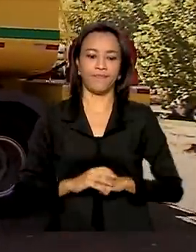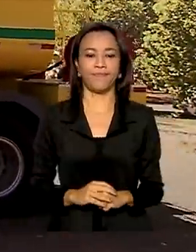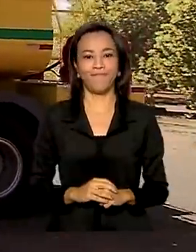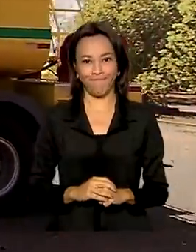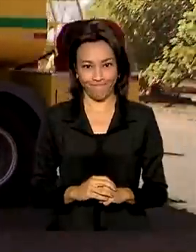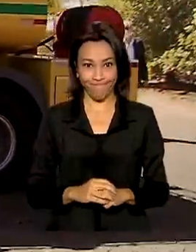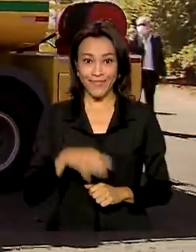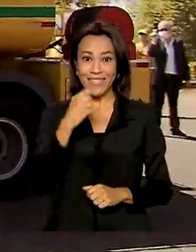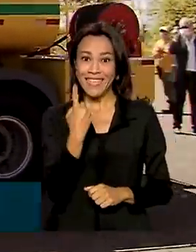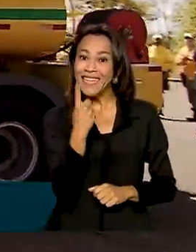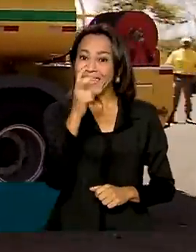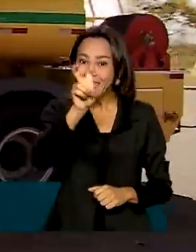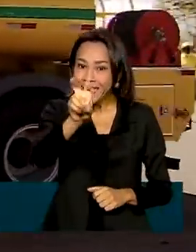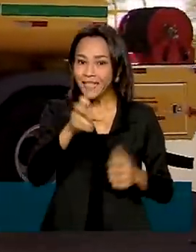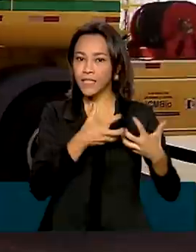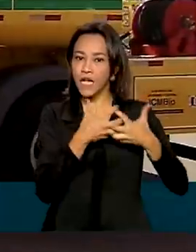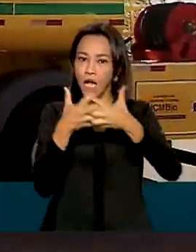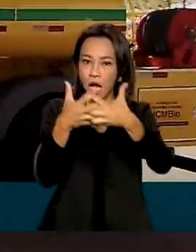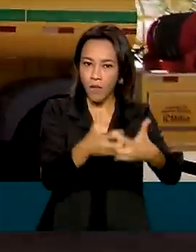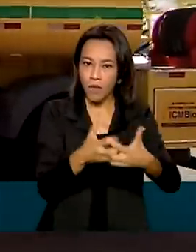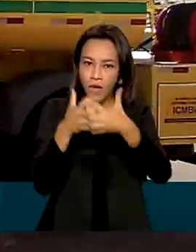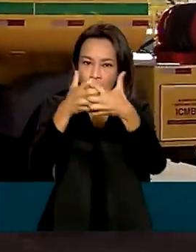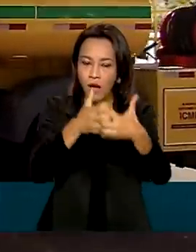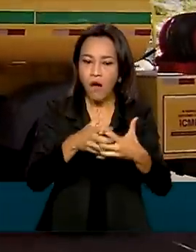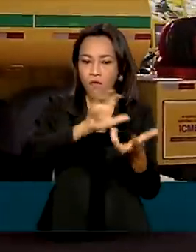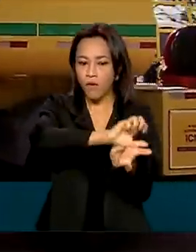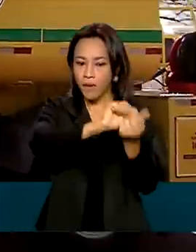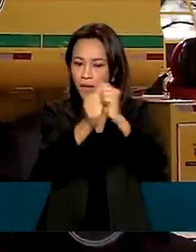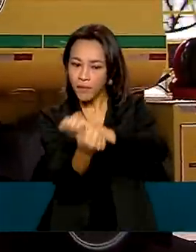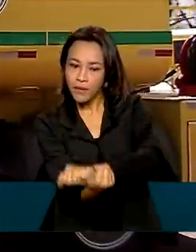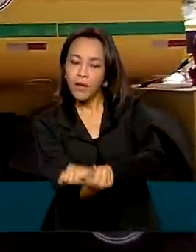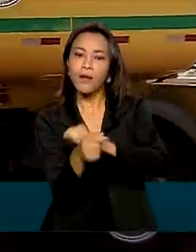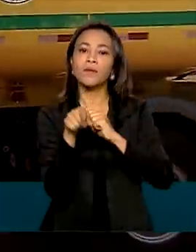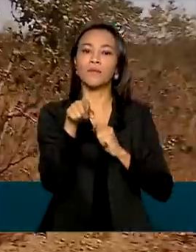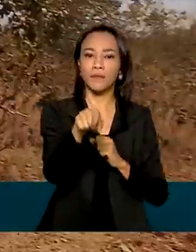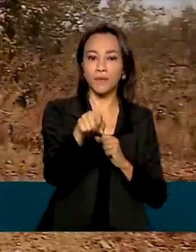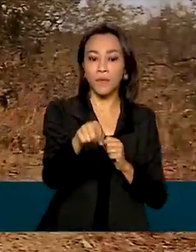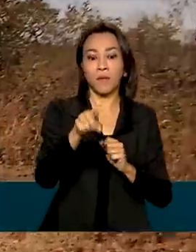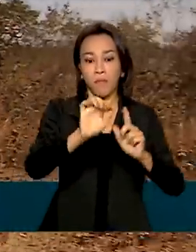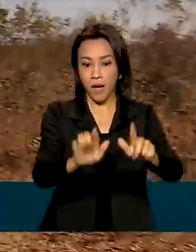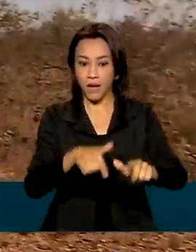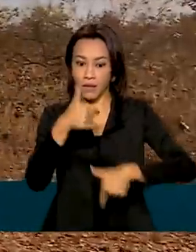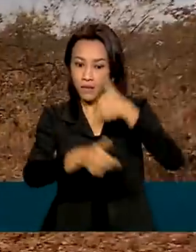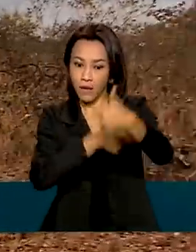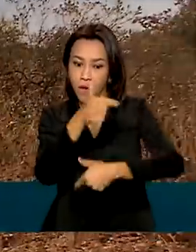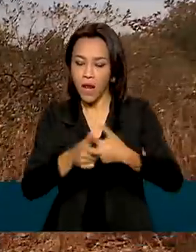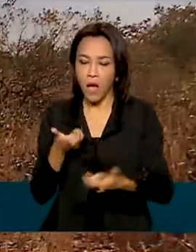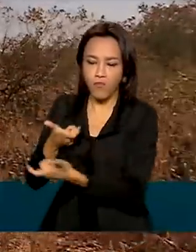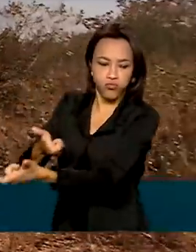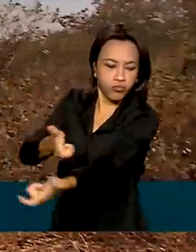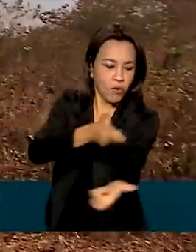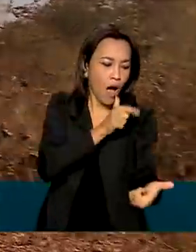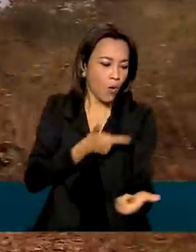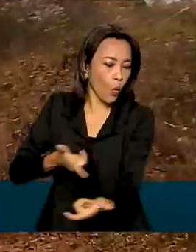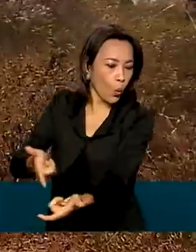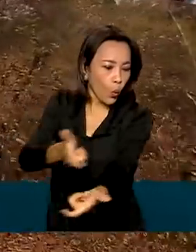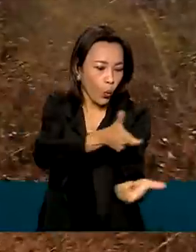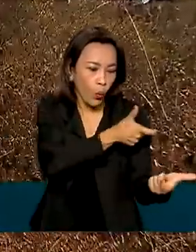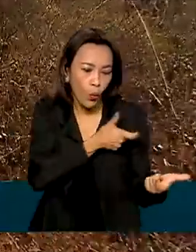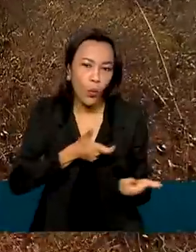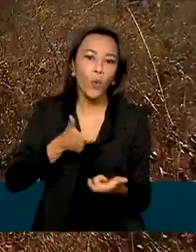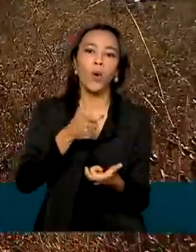Os 15 caminhões foram adaptados pelo ICMBio para atuar nos incêndios nos parques nacionais e nas unidades de